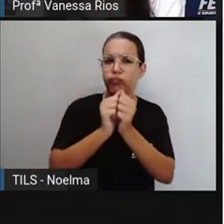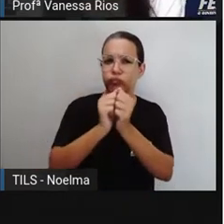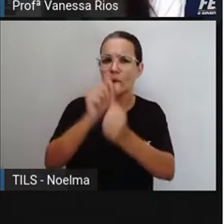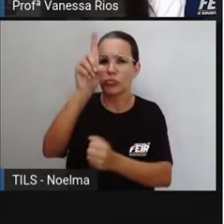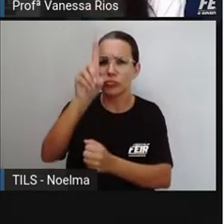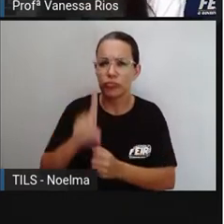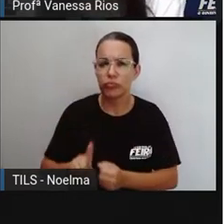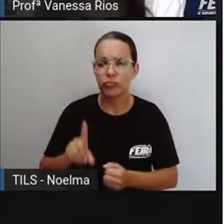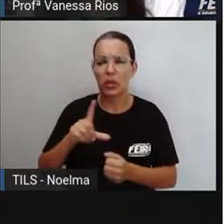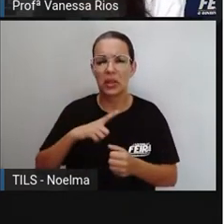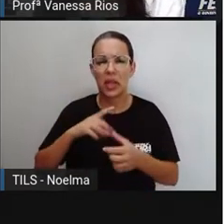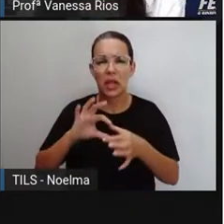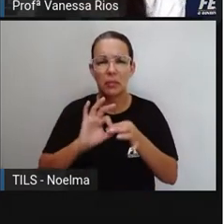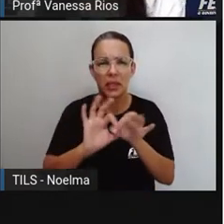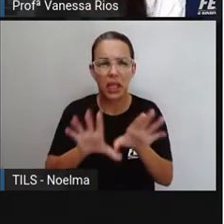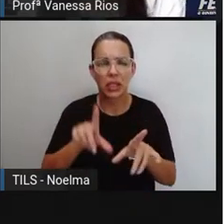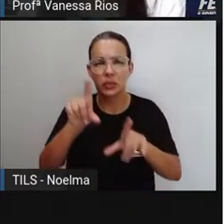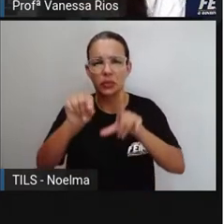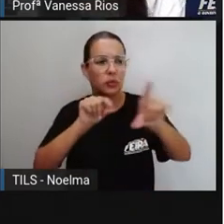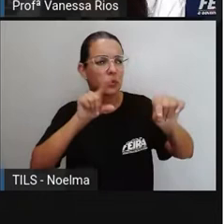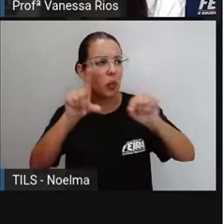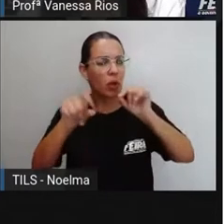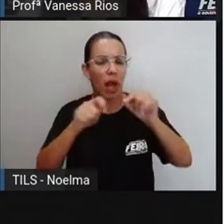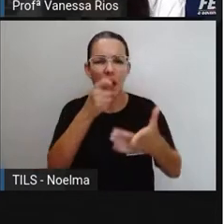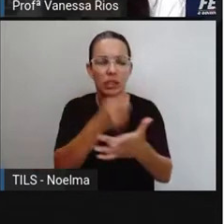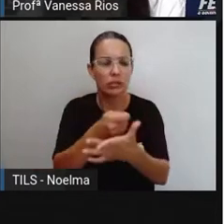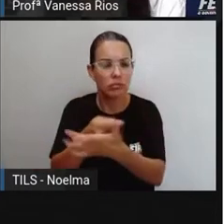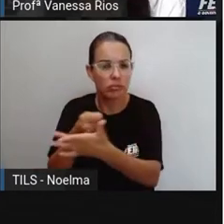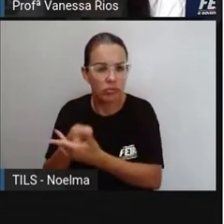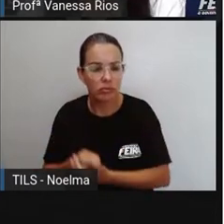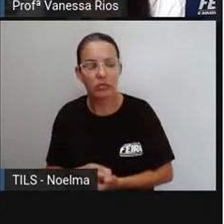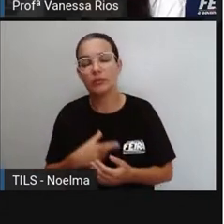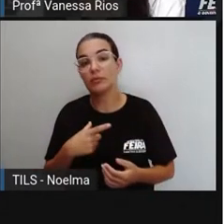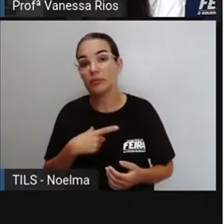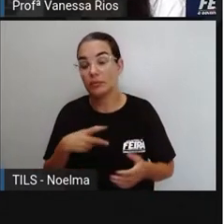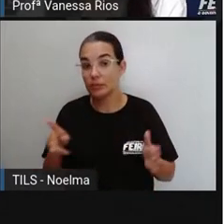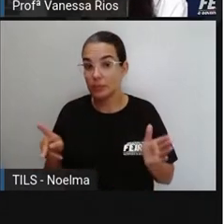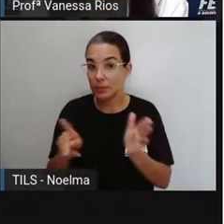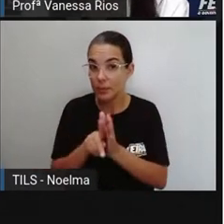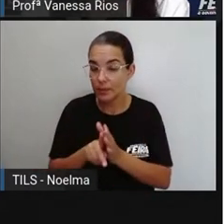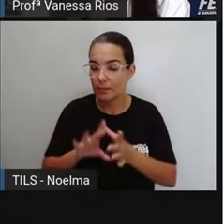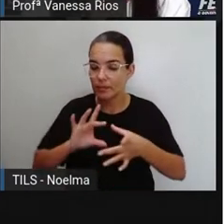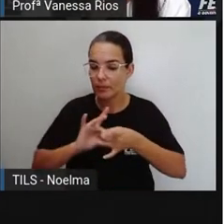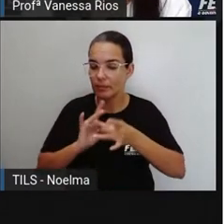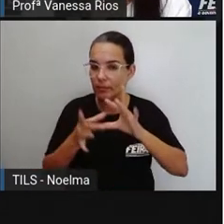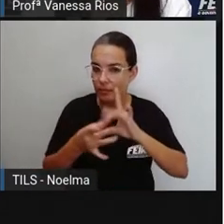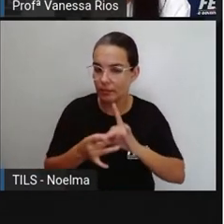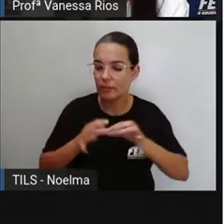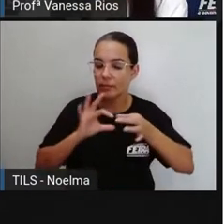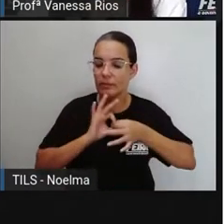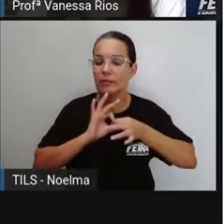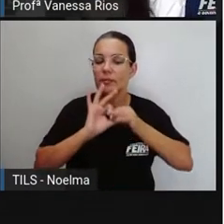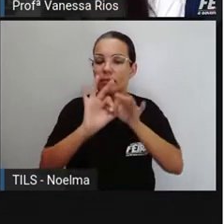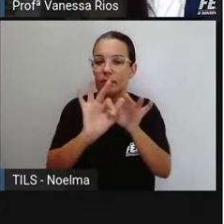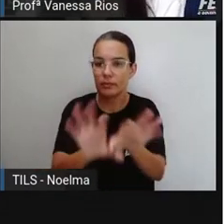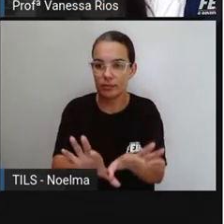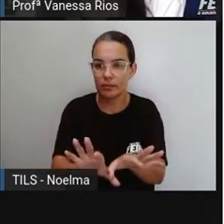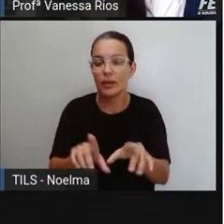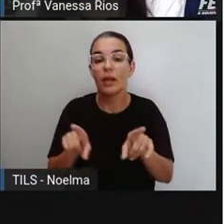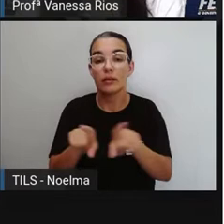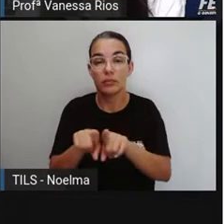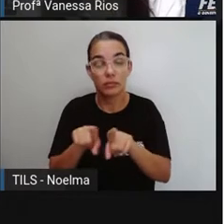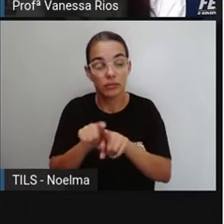ter liberdade para escolher e para decidir, é algo que está associado à democracia, mas que faz